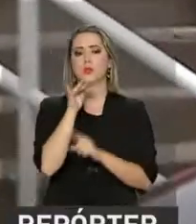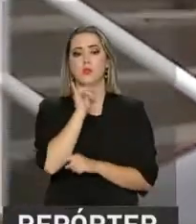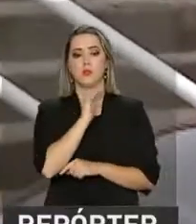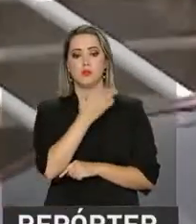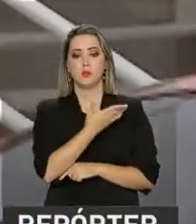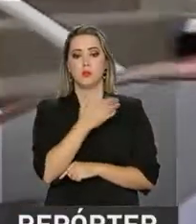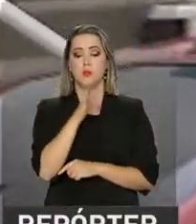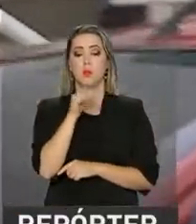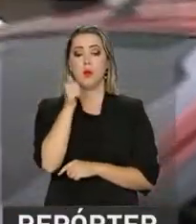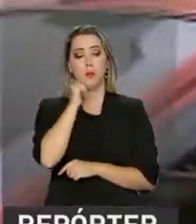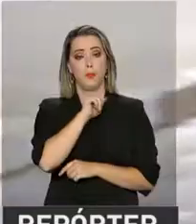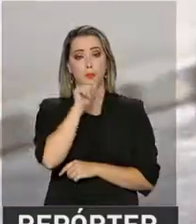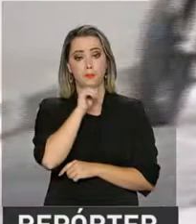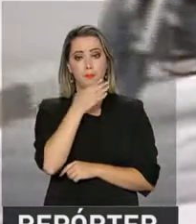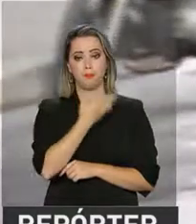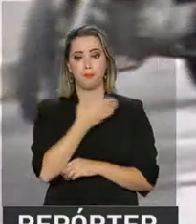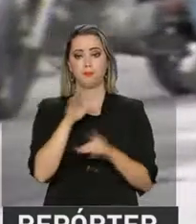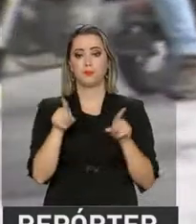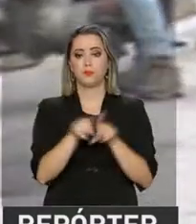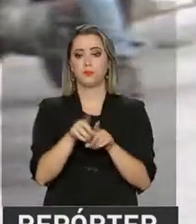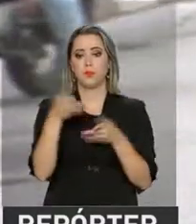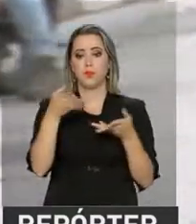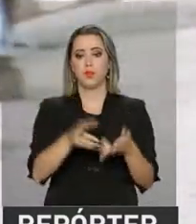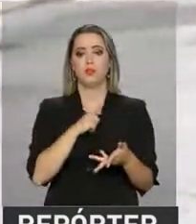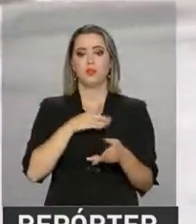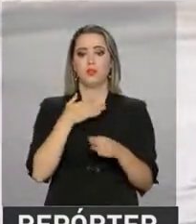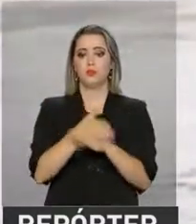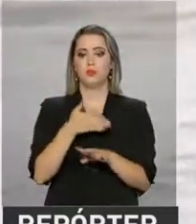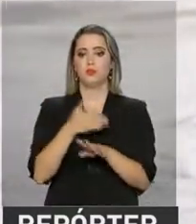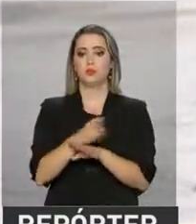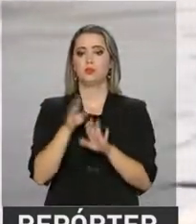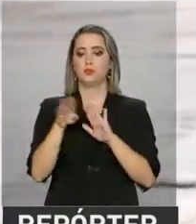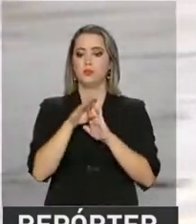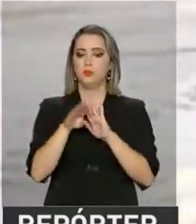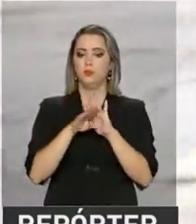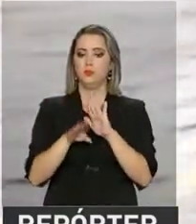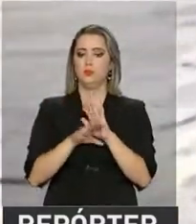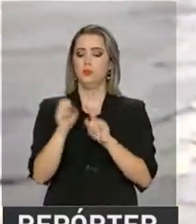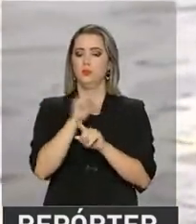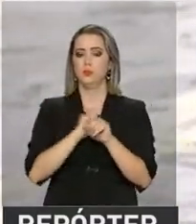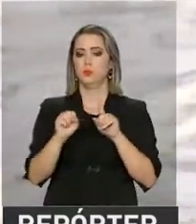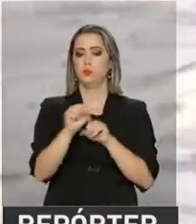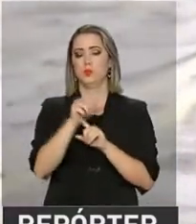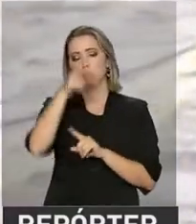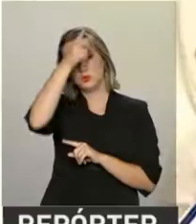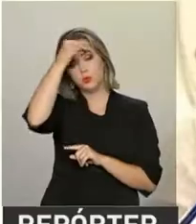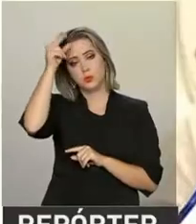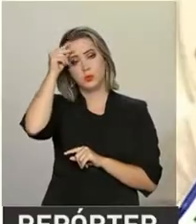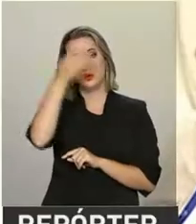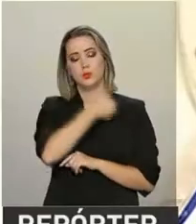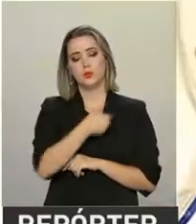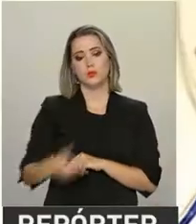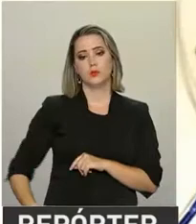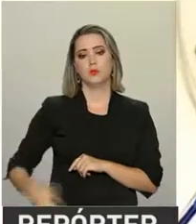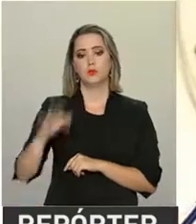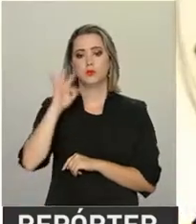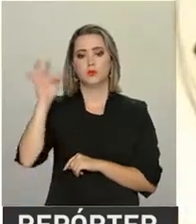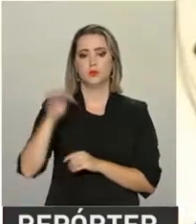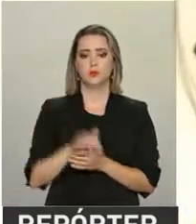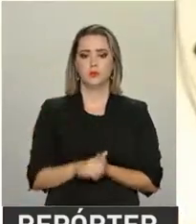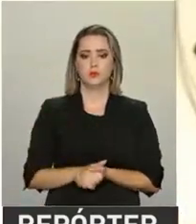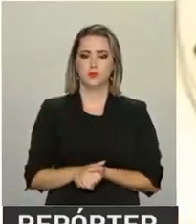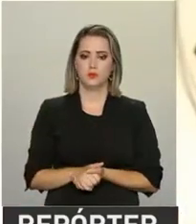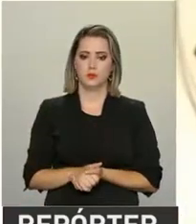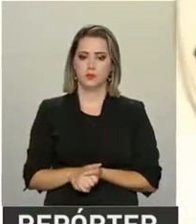dona de casa, Regina Santana, que aqui tem acesso a programas sociais da Prefeitura e do Governo Federal. Eu faço a